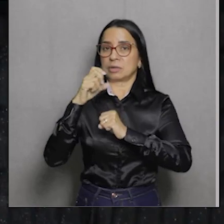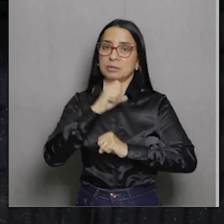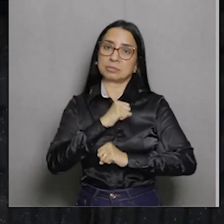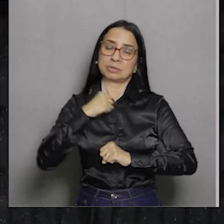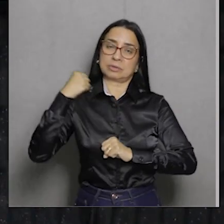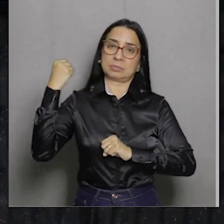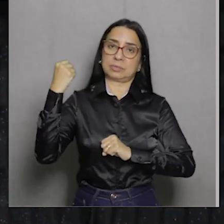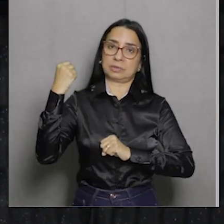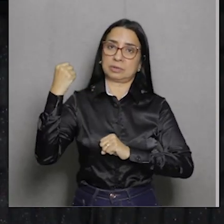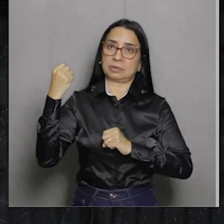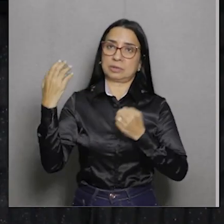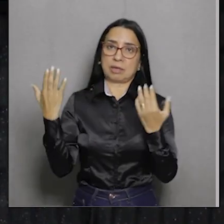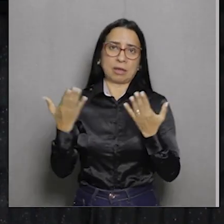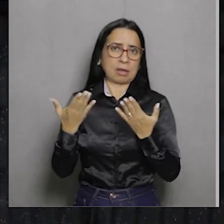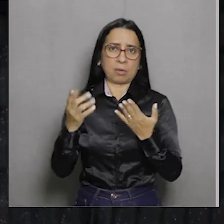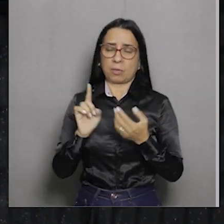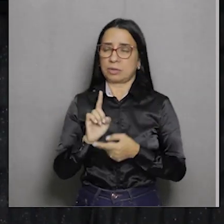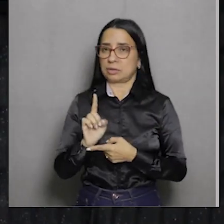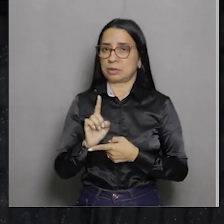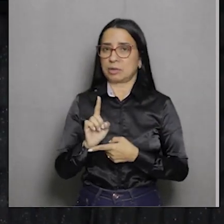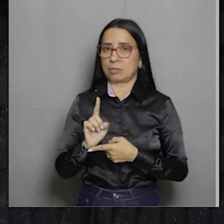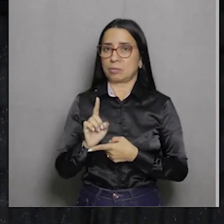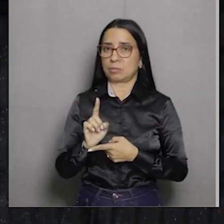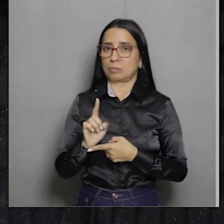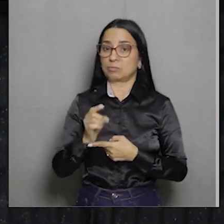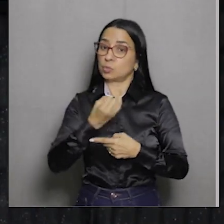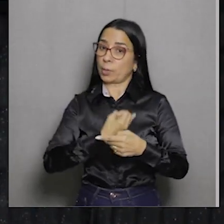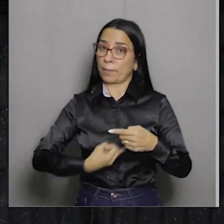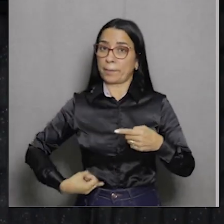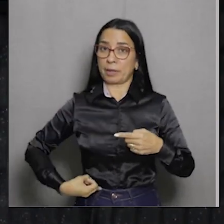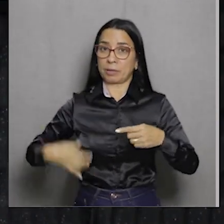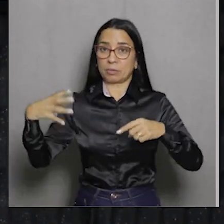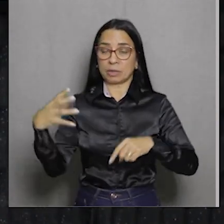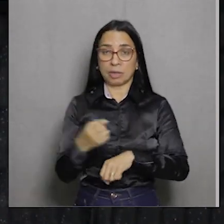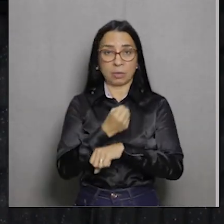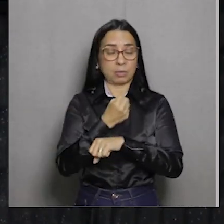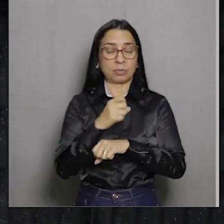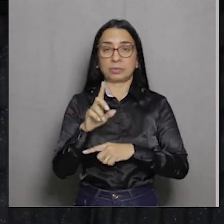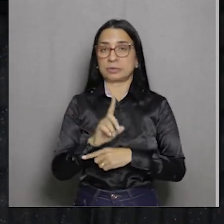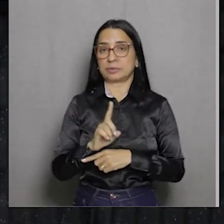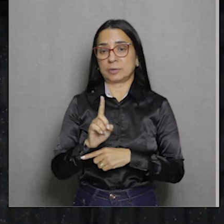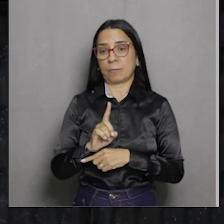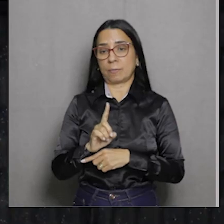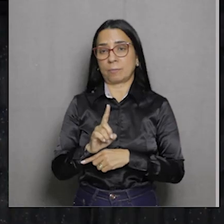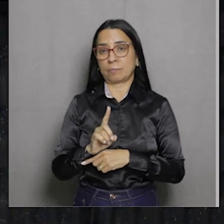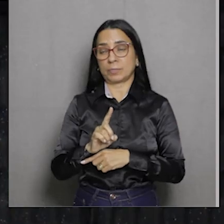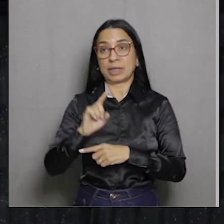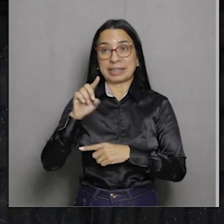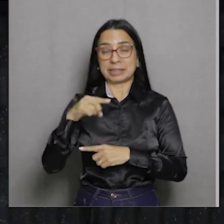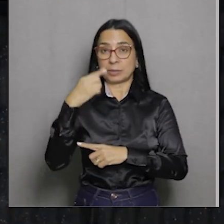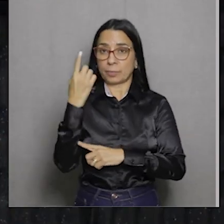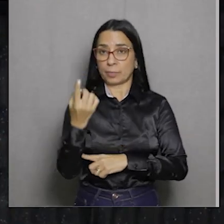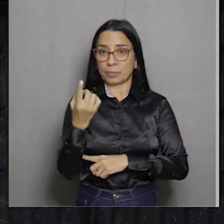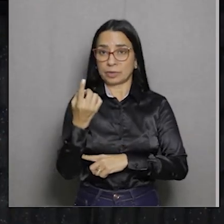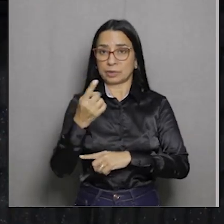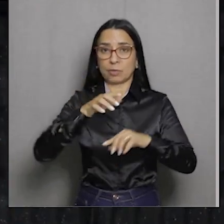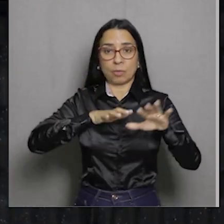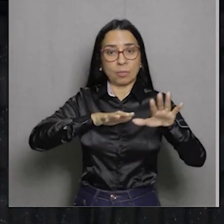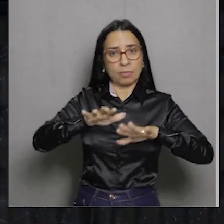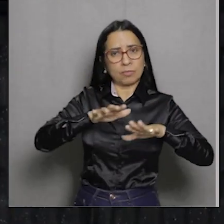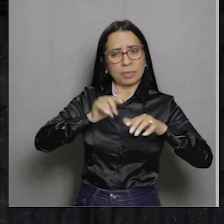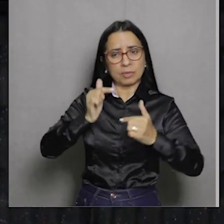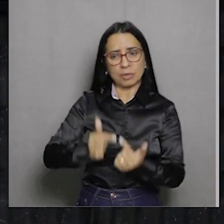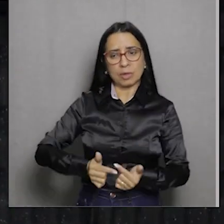nem na Colônia. Precisam observar isso com uma clareza. E um movimento que lutou pelo separatismo